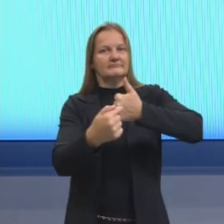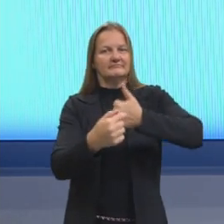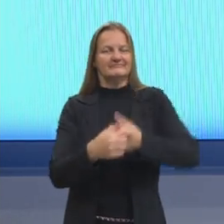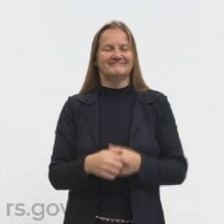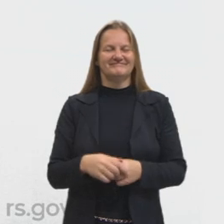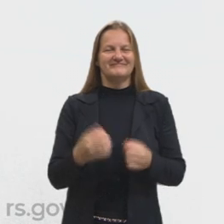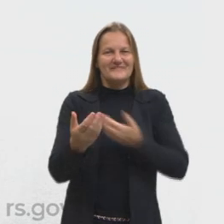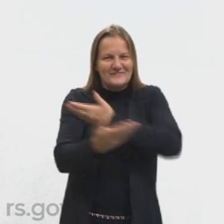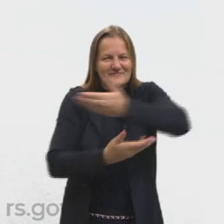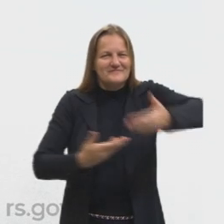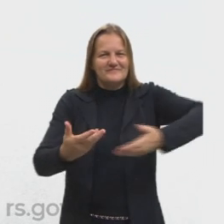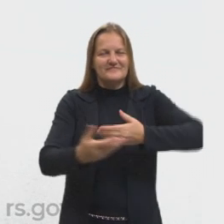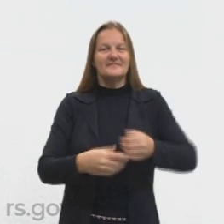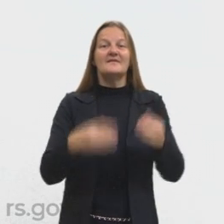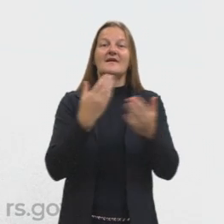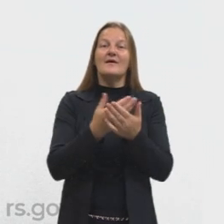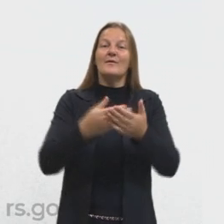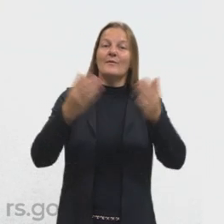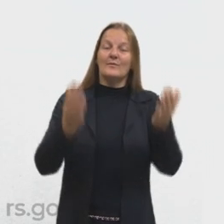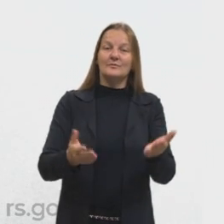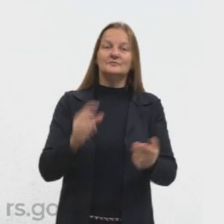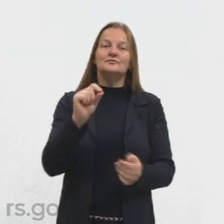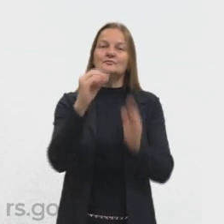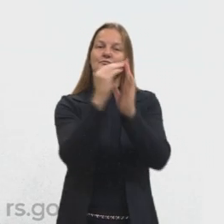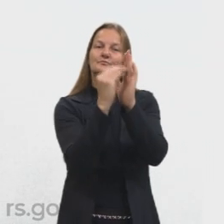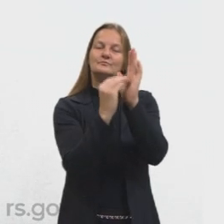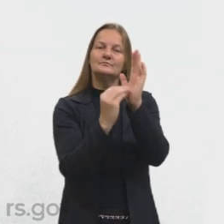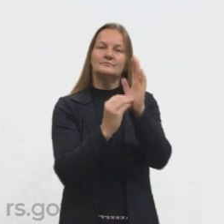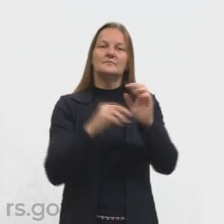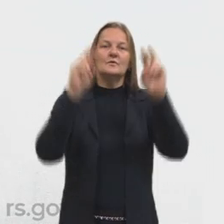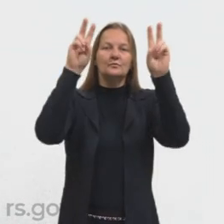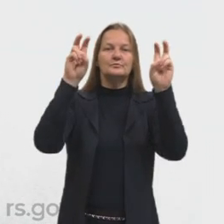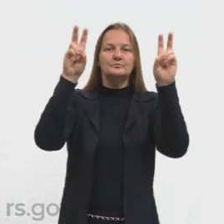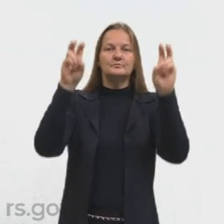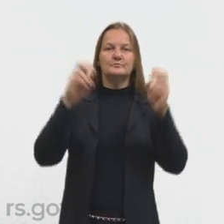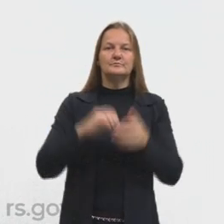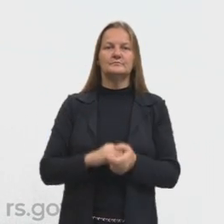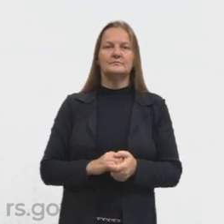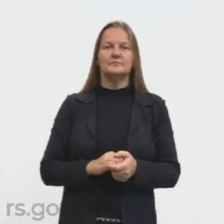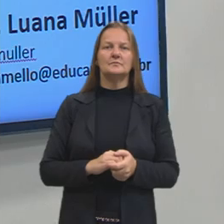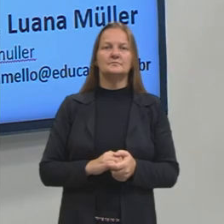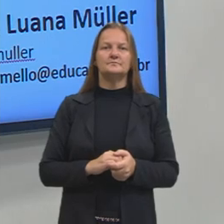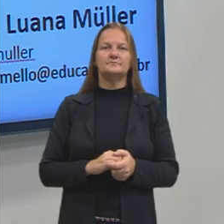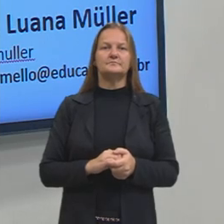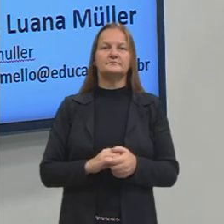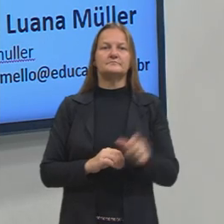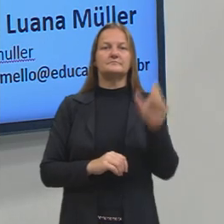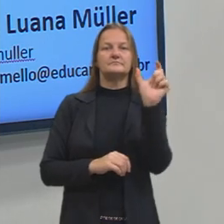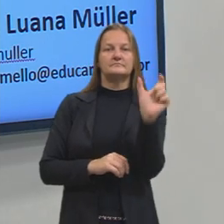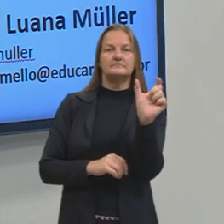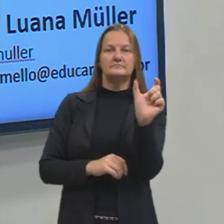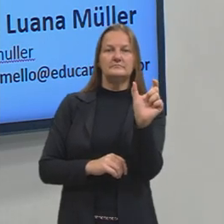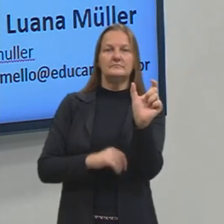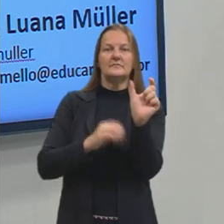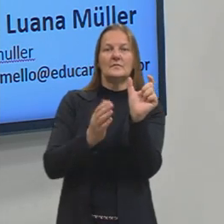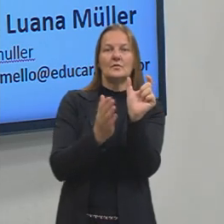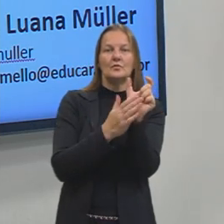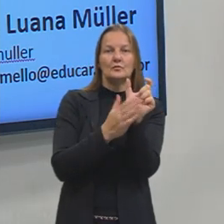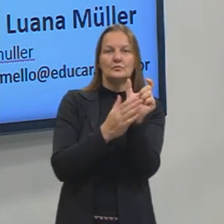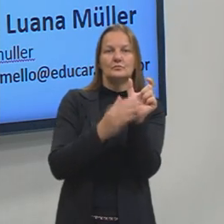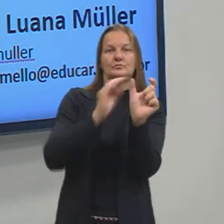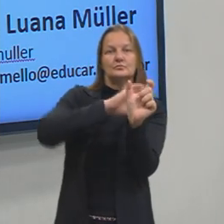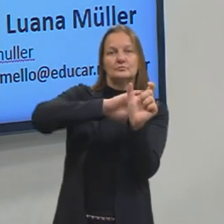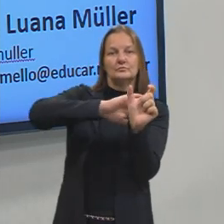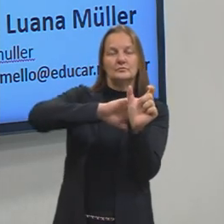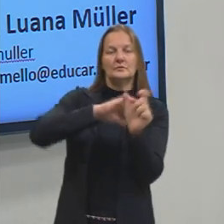nossa aula hoje tem como conteúdo, tem como assunto, conotação e denotação. Os vários